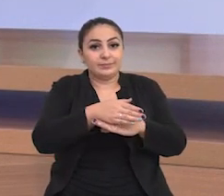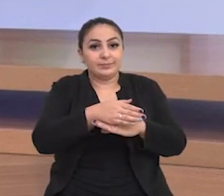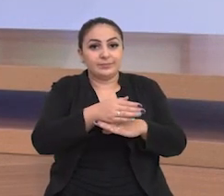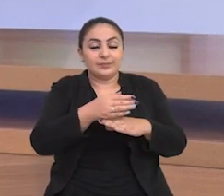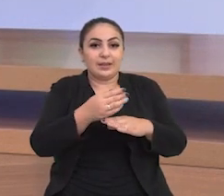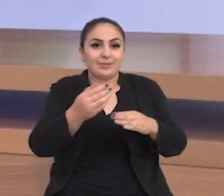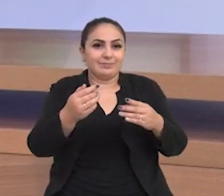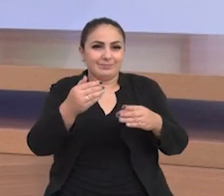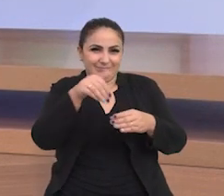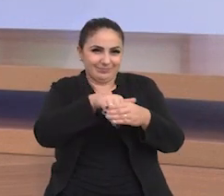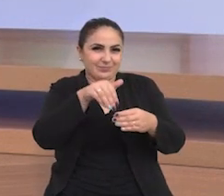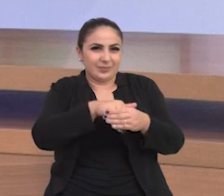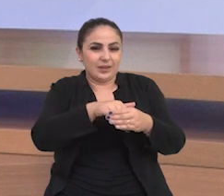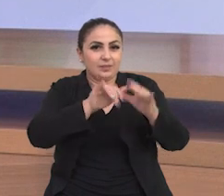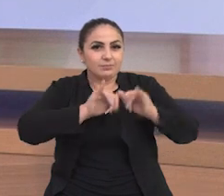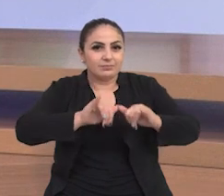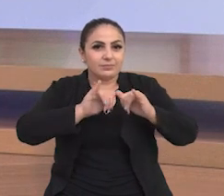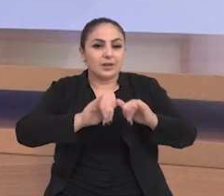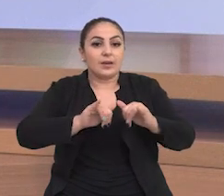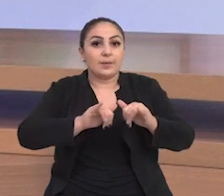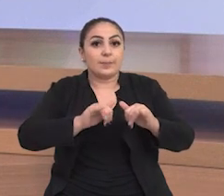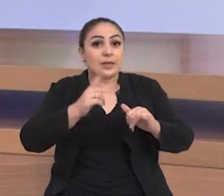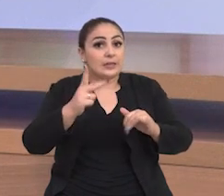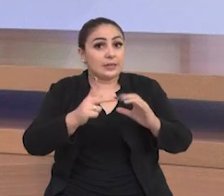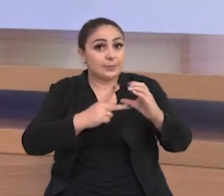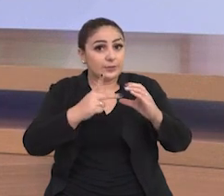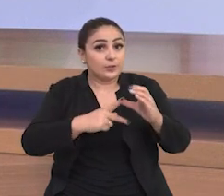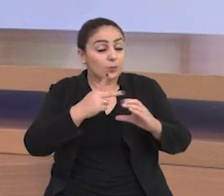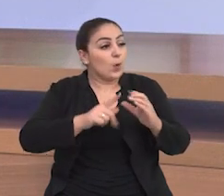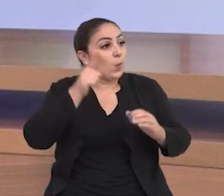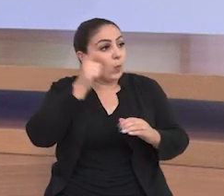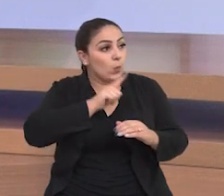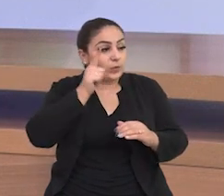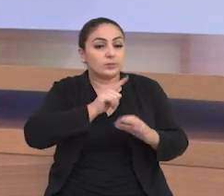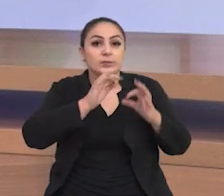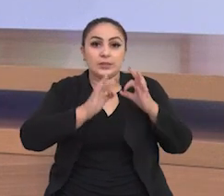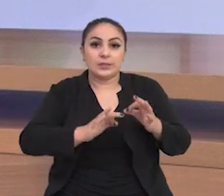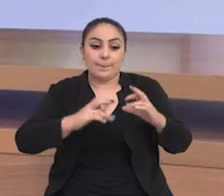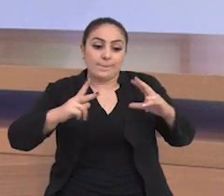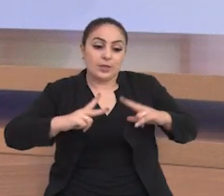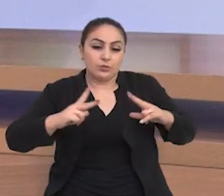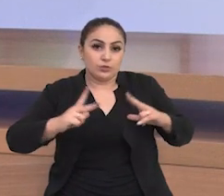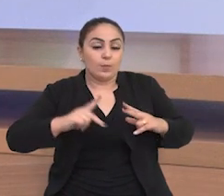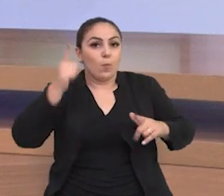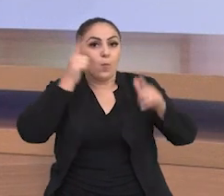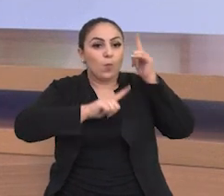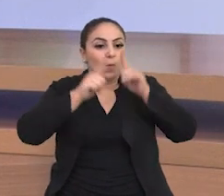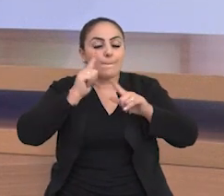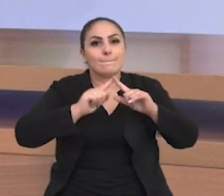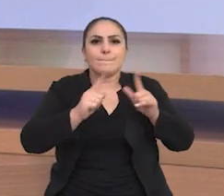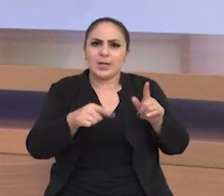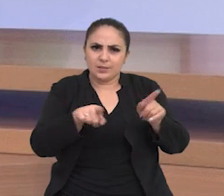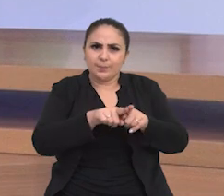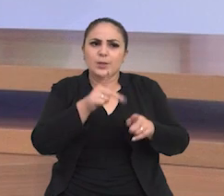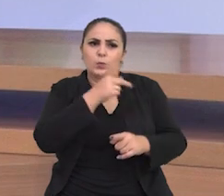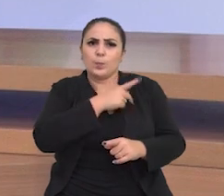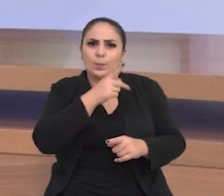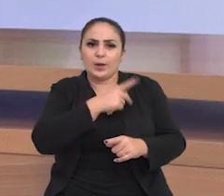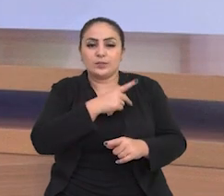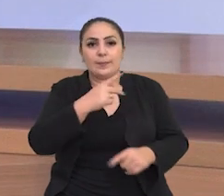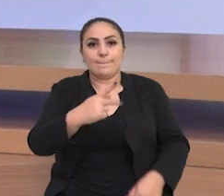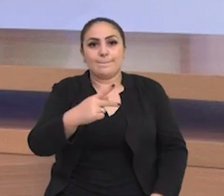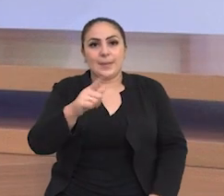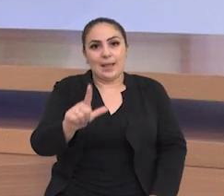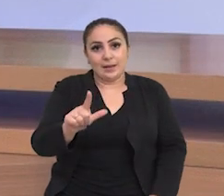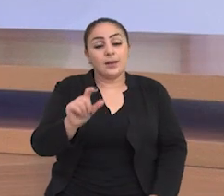pleito eleitoral para uma cadeira na Câmara de Vereadores. uma conquista com certeza pessoal, uma vitória, mas também do partido